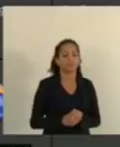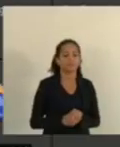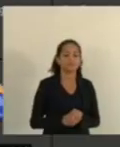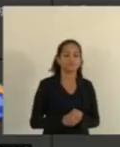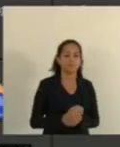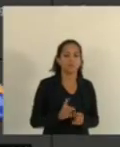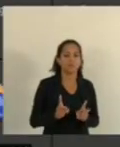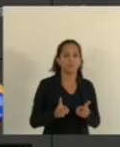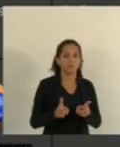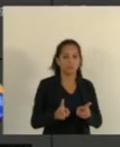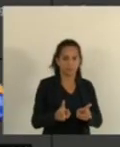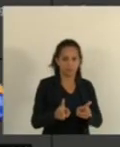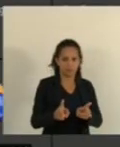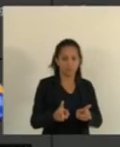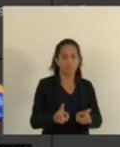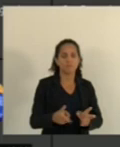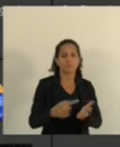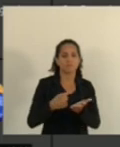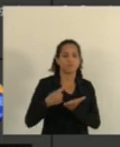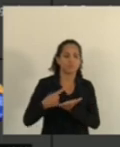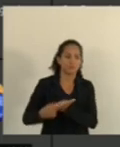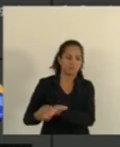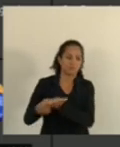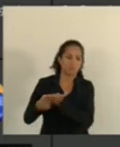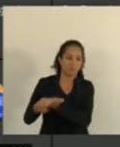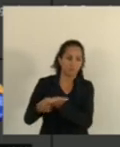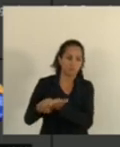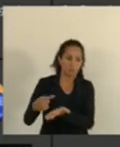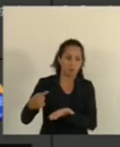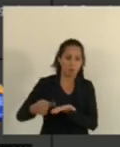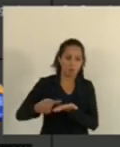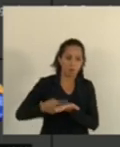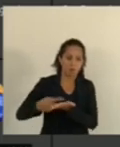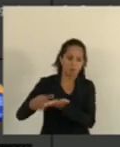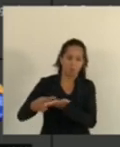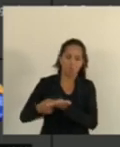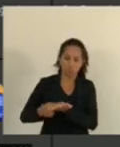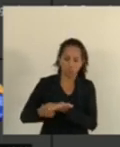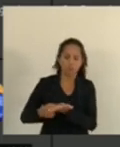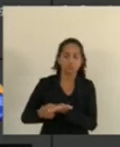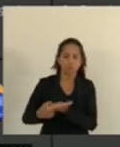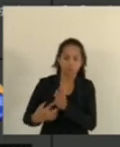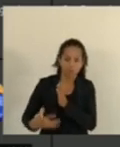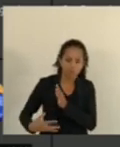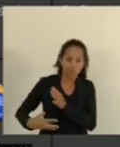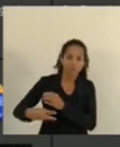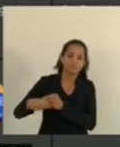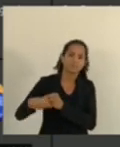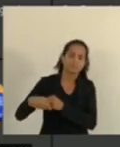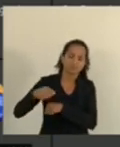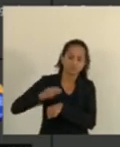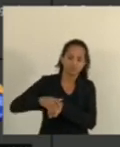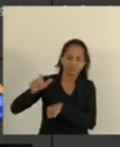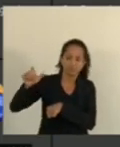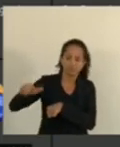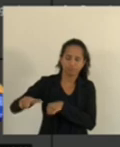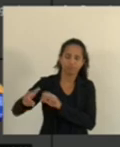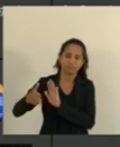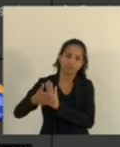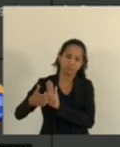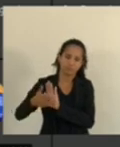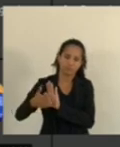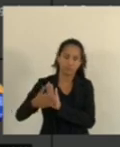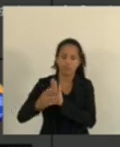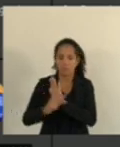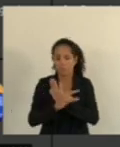Seguir No acordo feito entre o Quem emendou e o autor da proposta Apenas